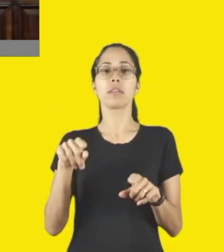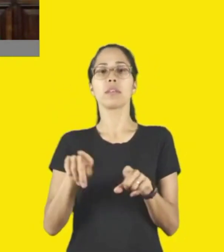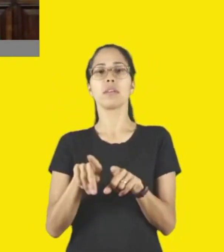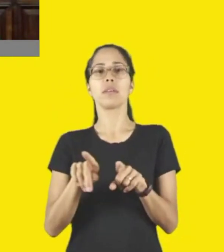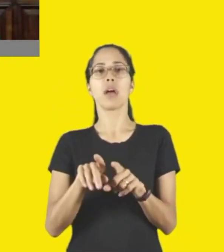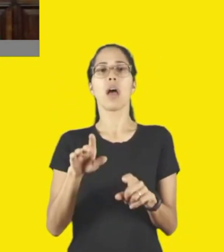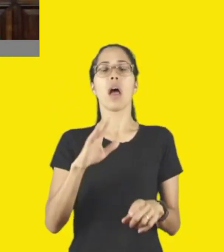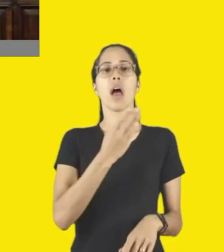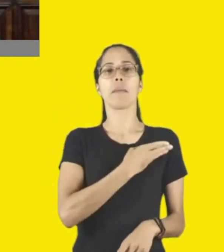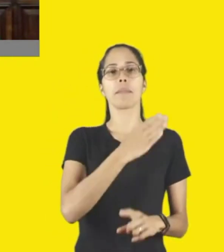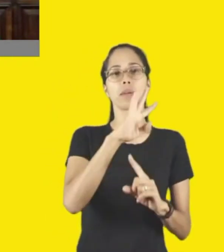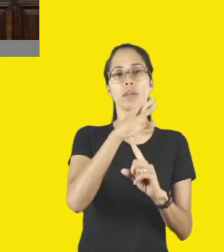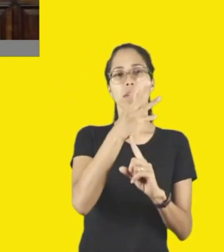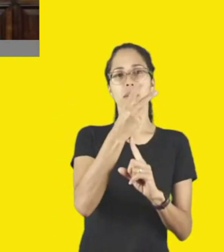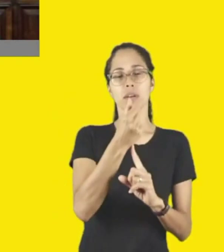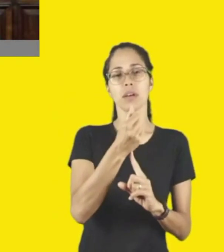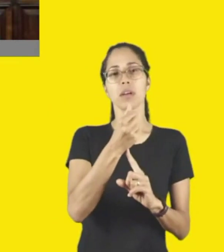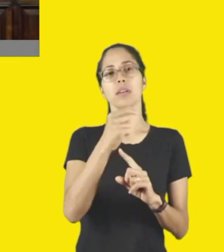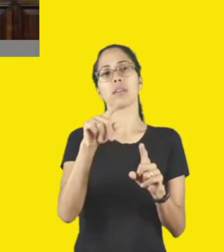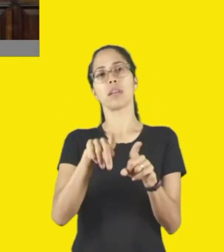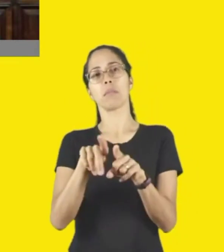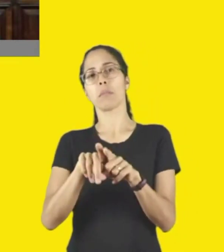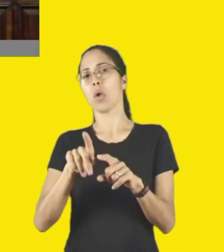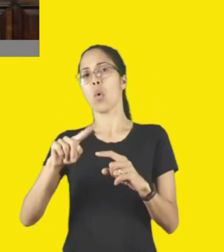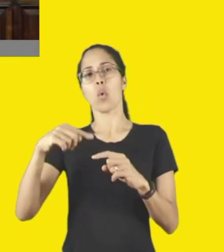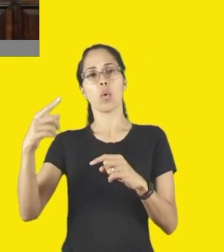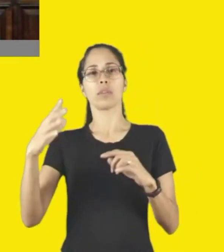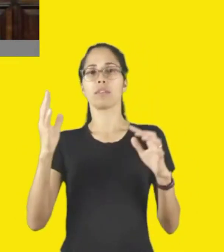exemplo, nos frutos editais de 2024?